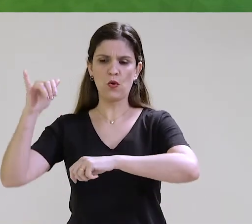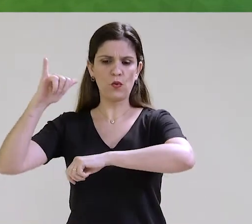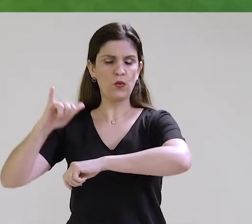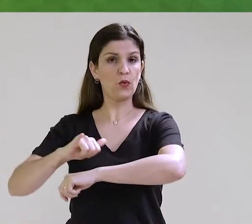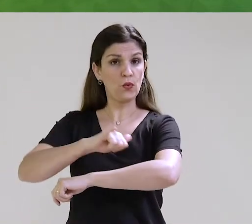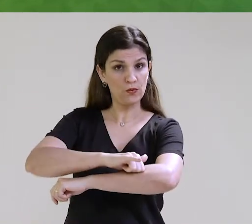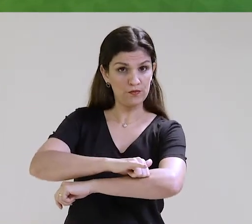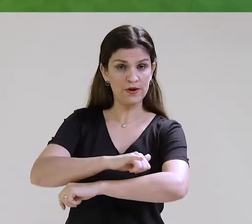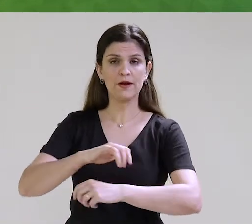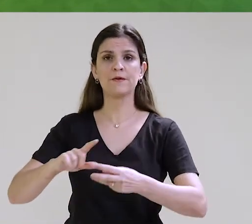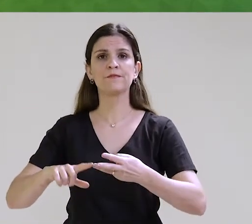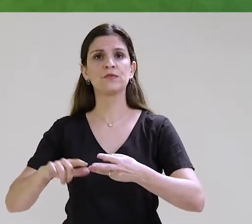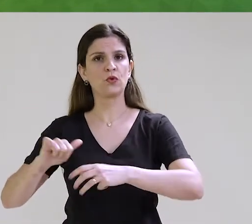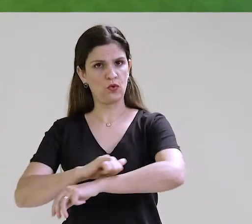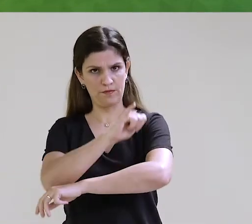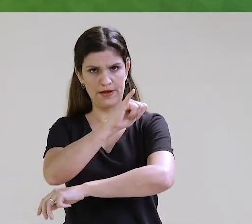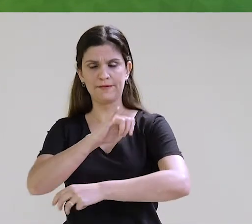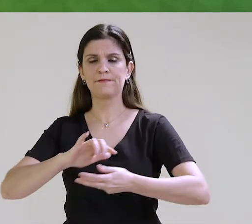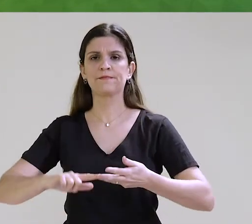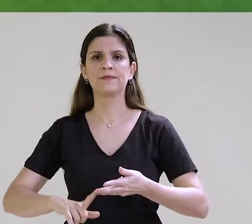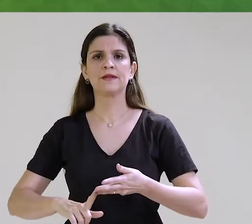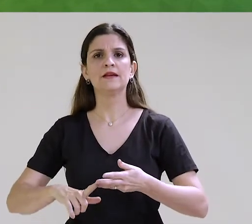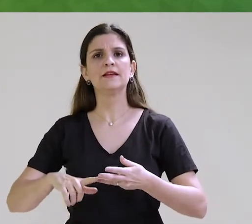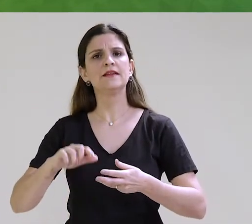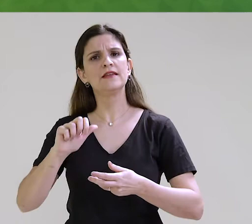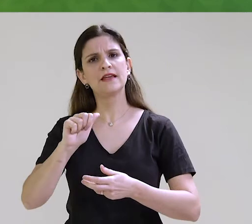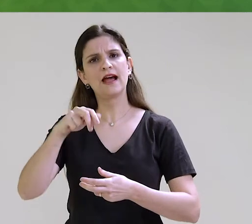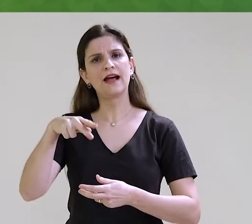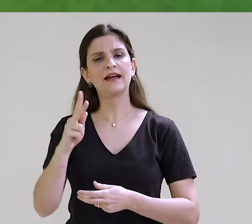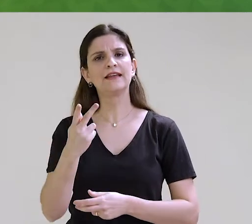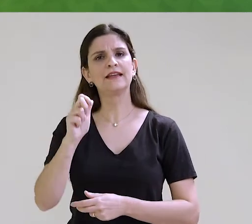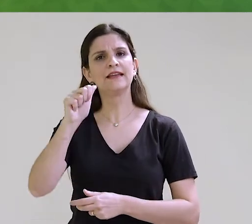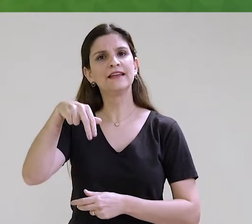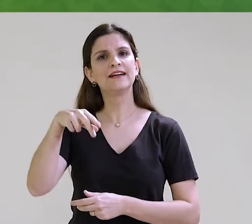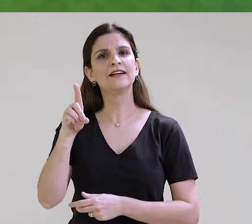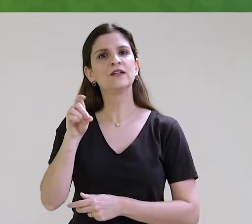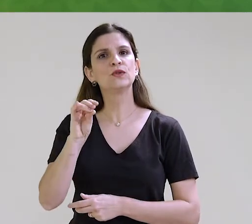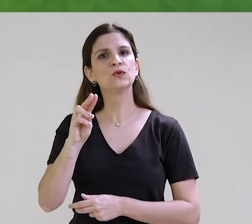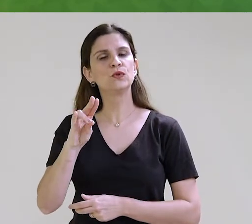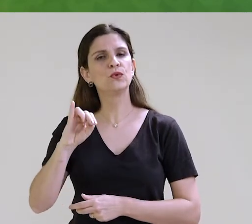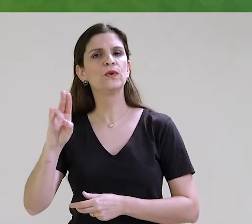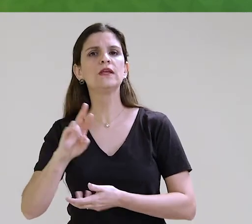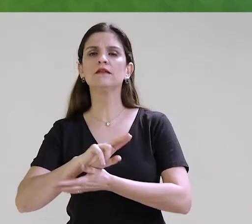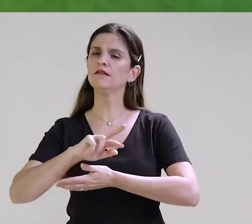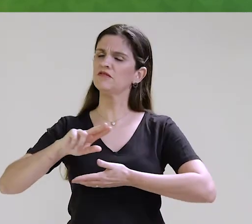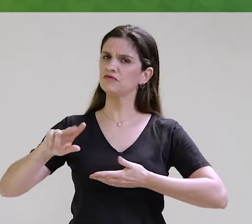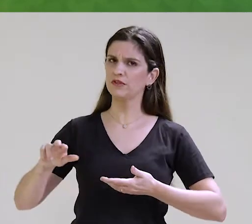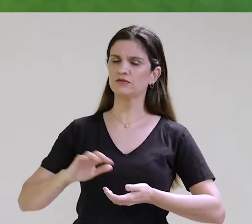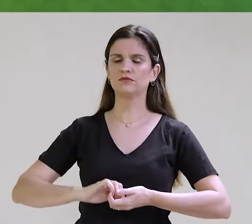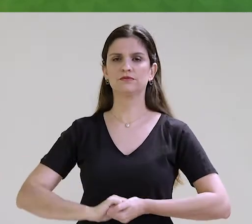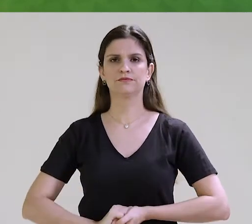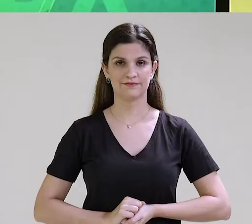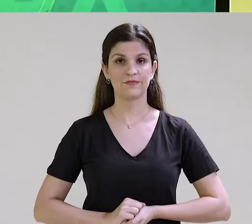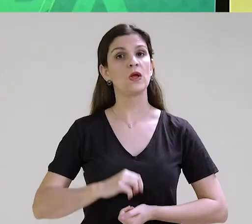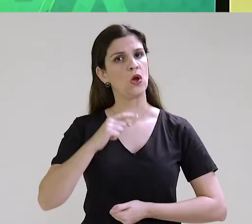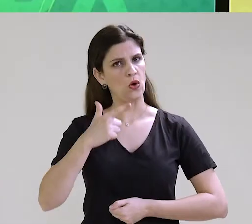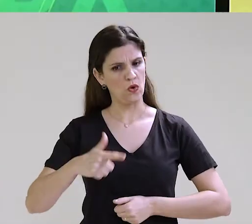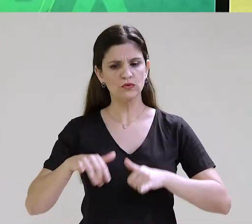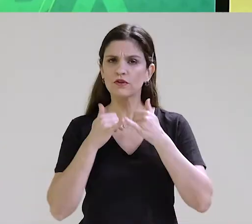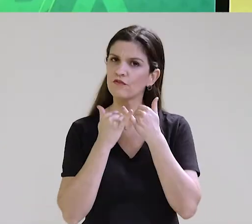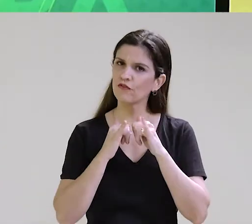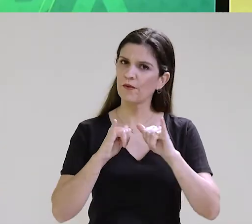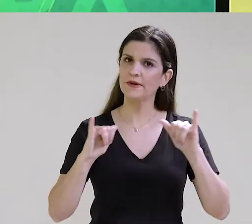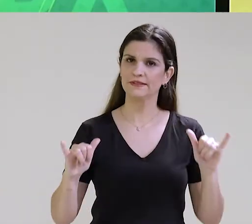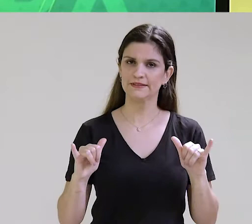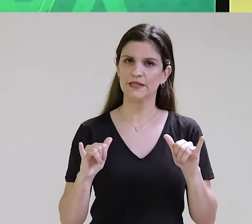Figueiredo, Tarumã, Cristo Redentor, Ayanduí e Clínica da Família no Portal Caiobá. Outra